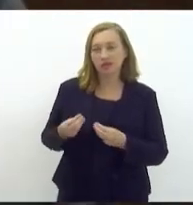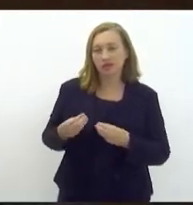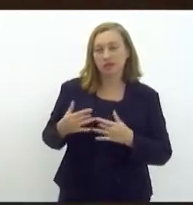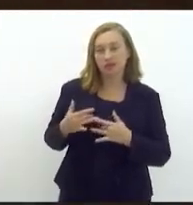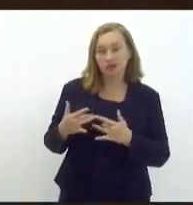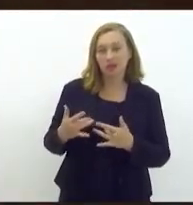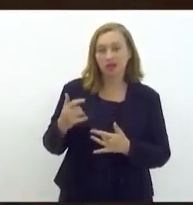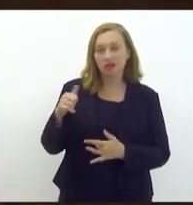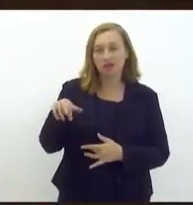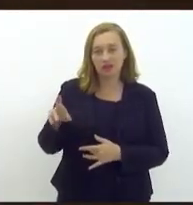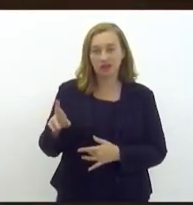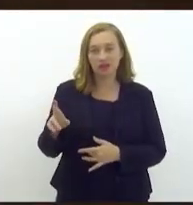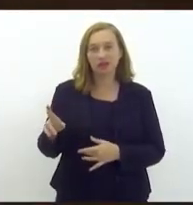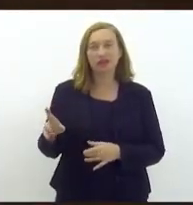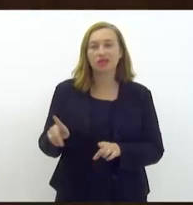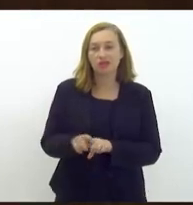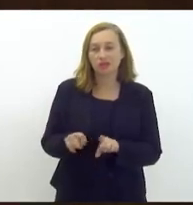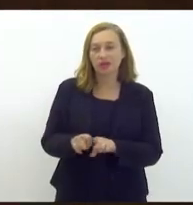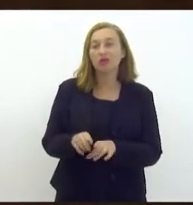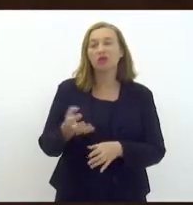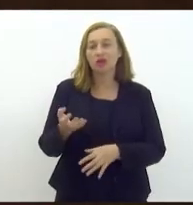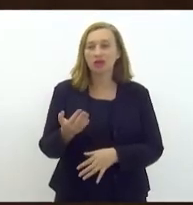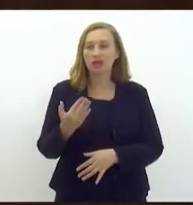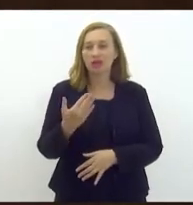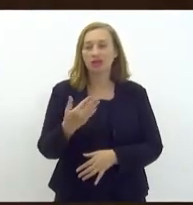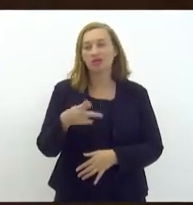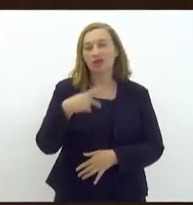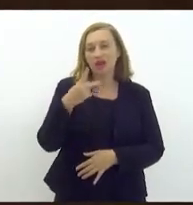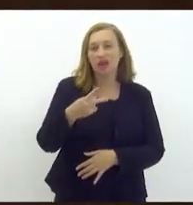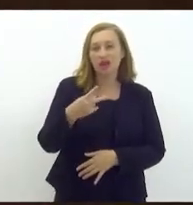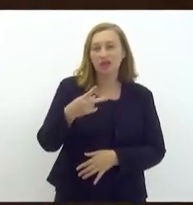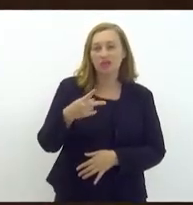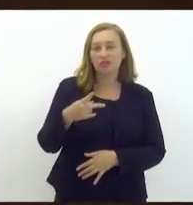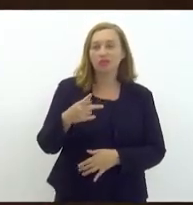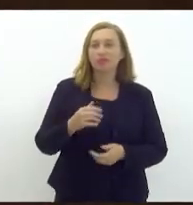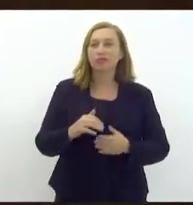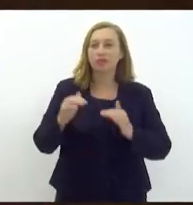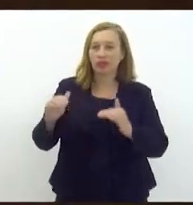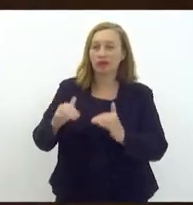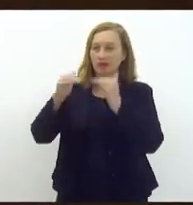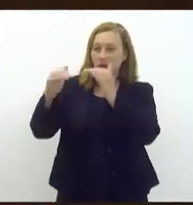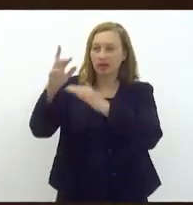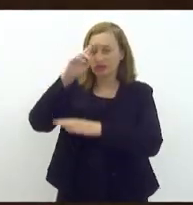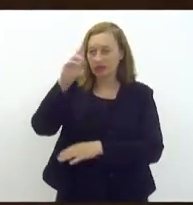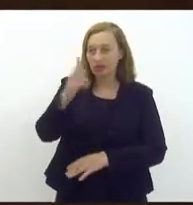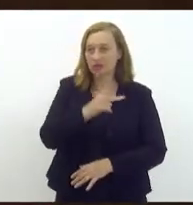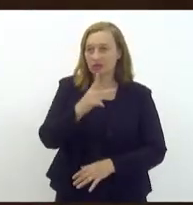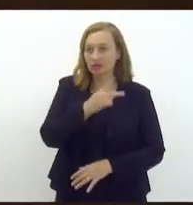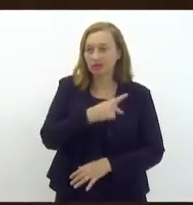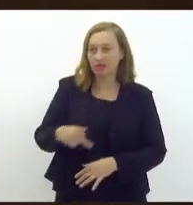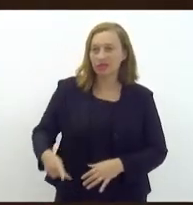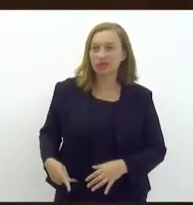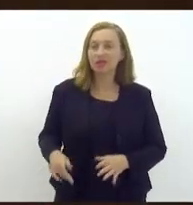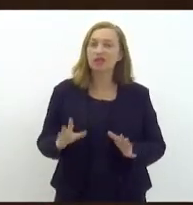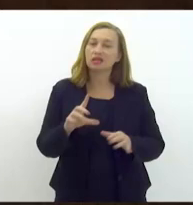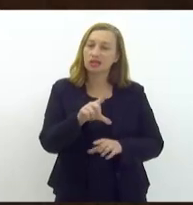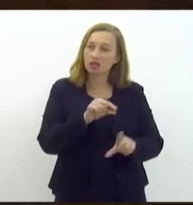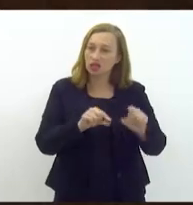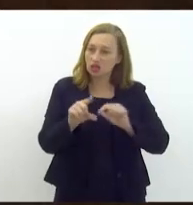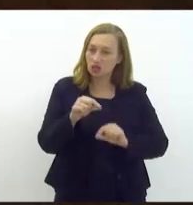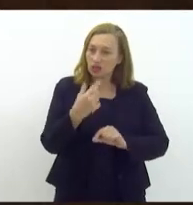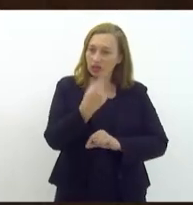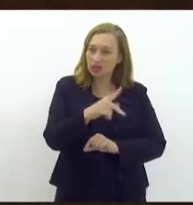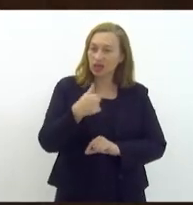Rosenberg Reis, eu queria dizer a vossa excelência que apesar da decisão monocrática dele eu